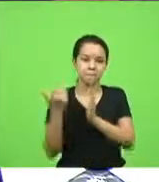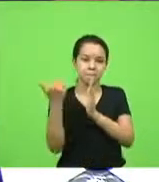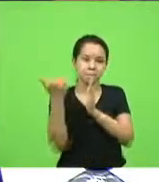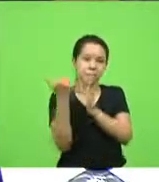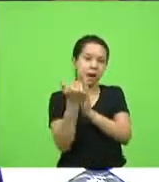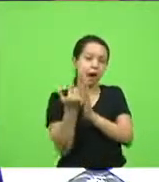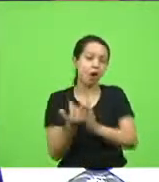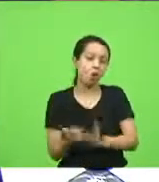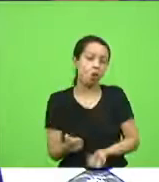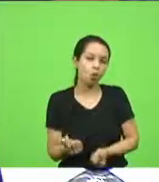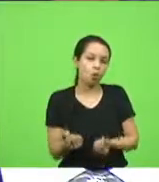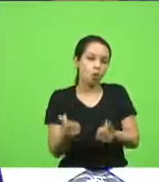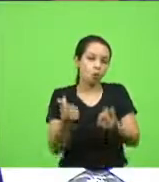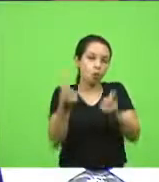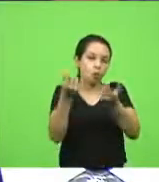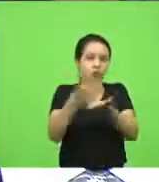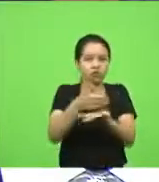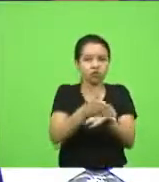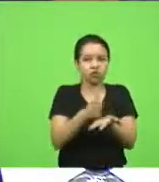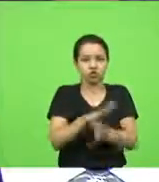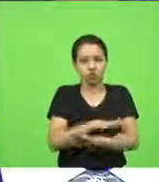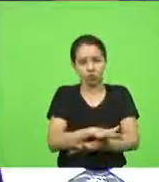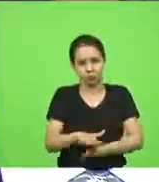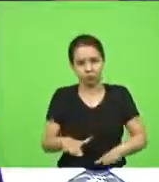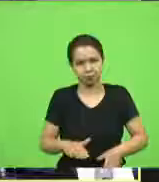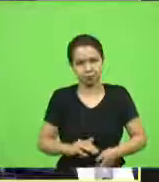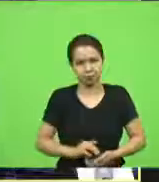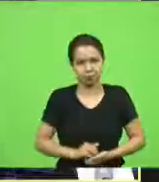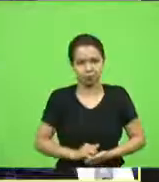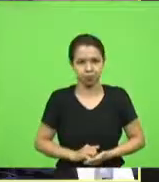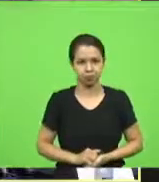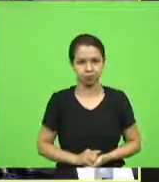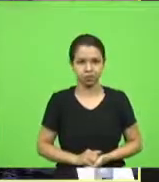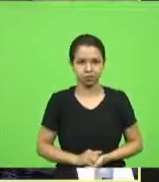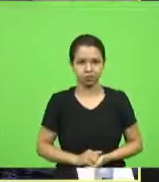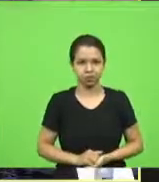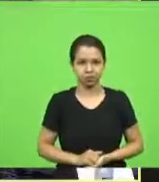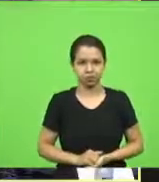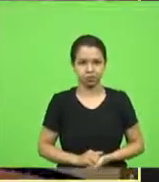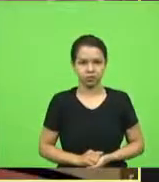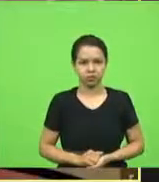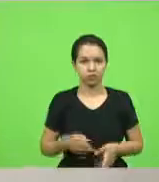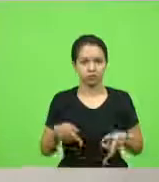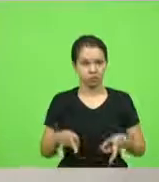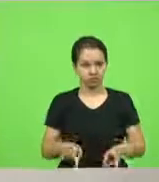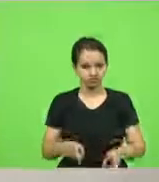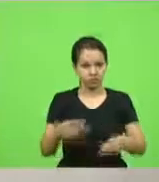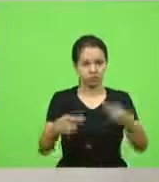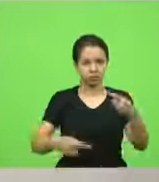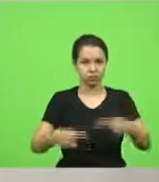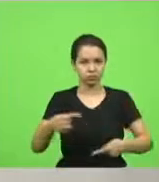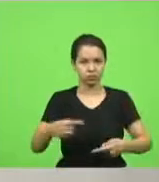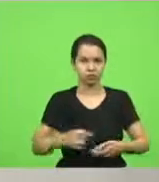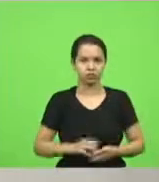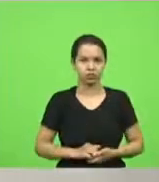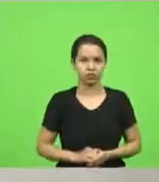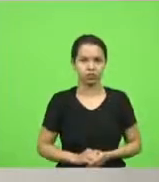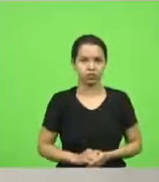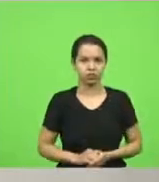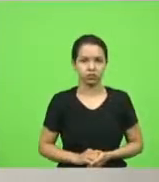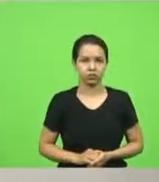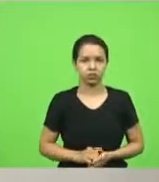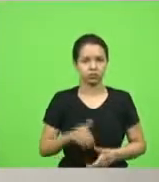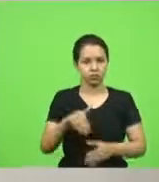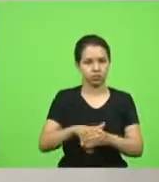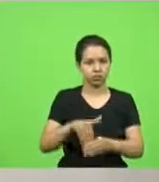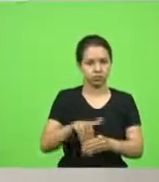lucro para ser dividido. É só isso. Obrigado, presidente. Ainda em discussão. Em